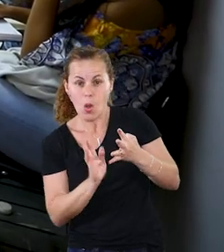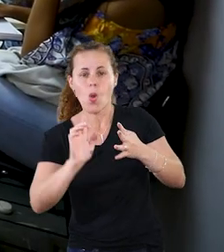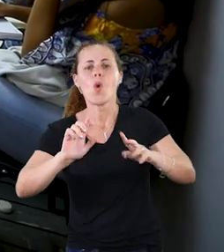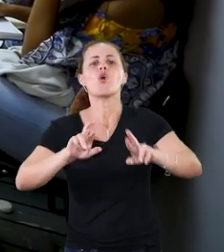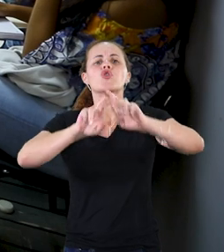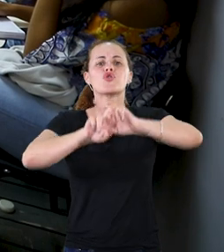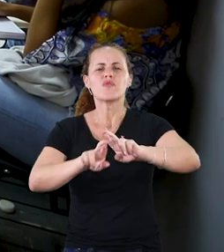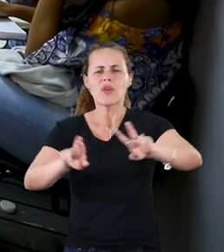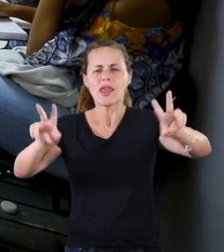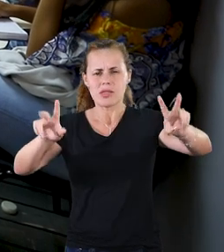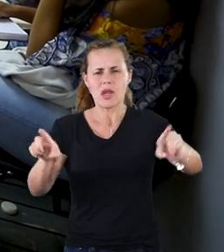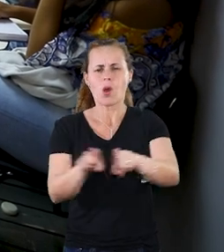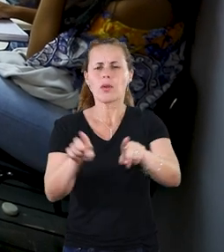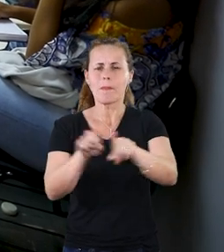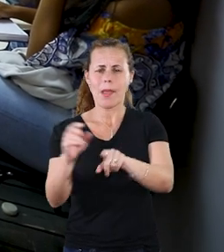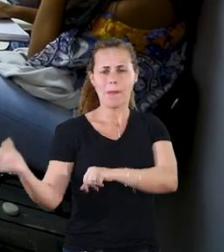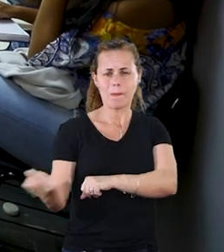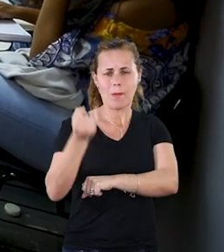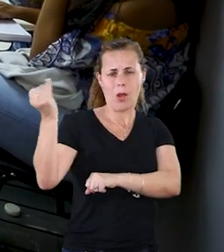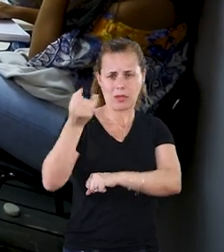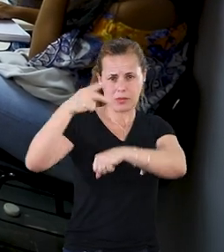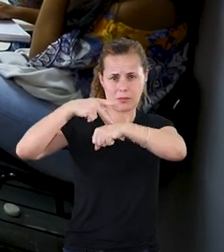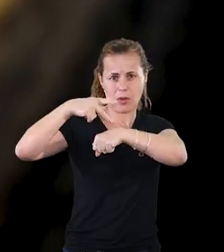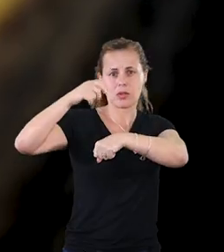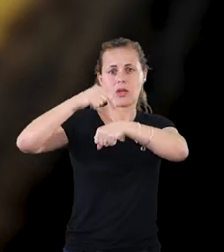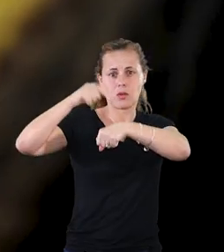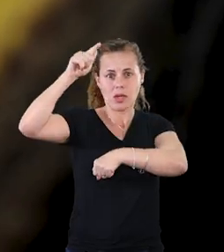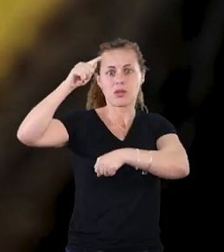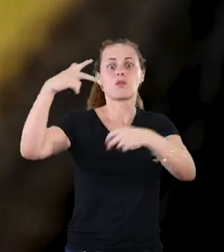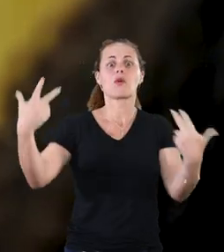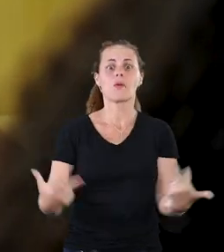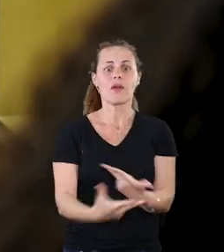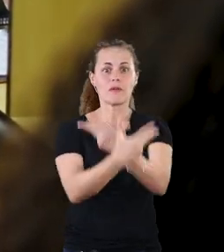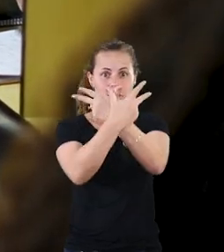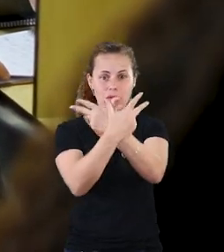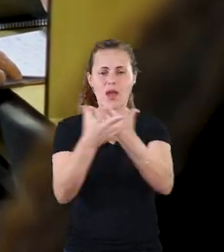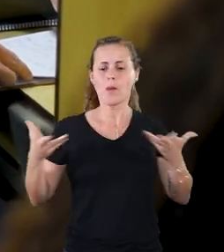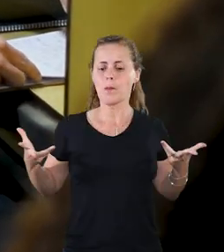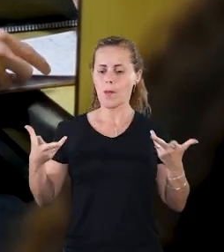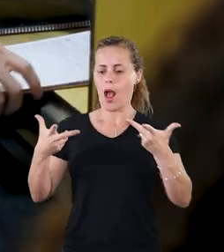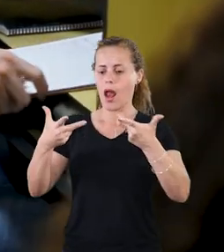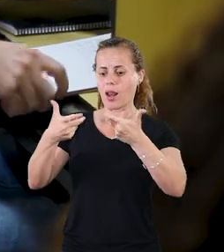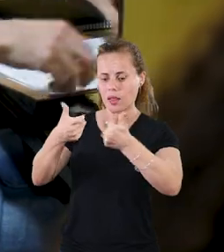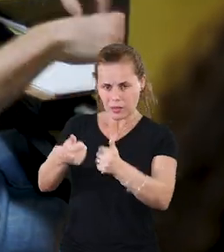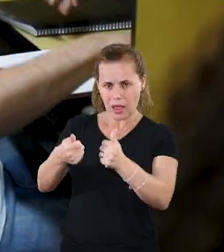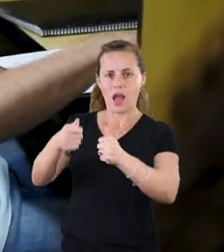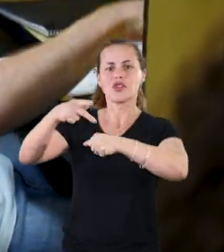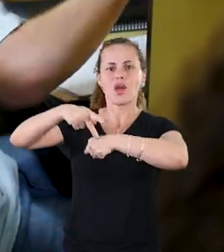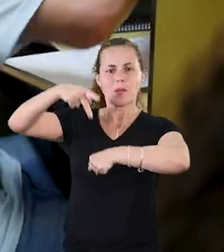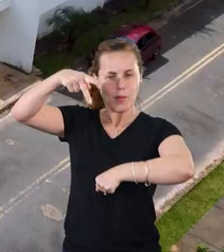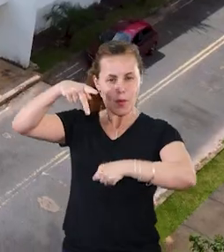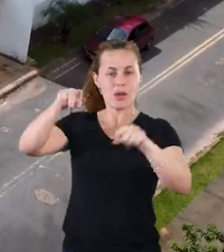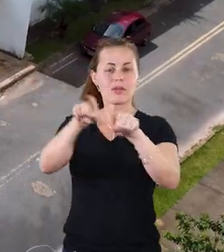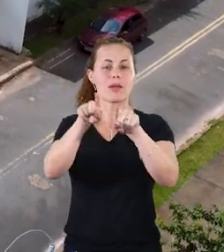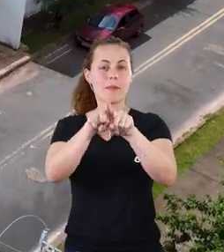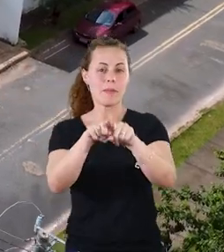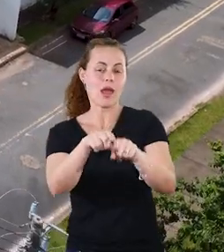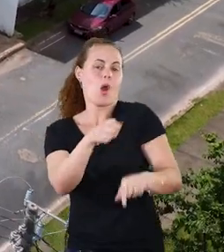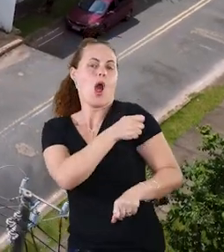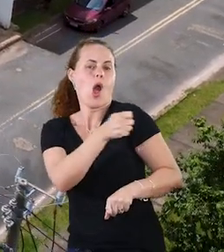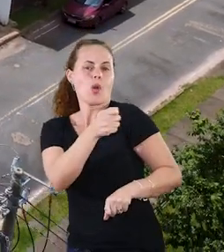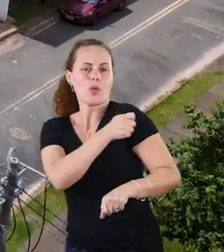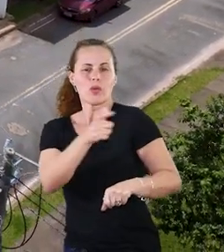diferencial da pós-graduação da UFV é que, além da qualidade do programa, os estudantes podem